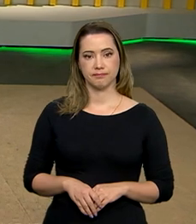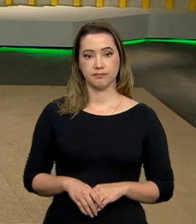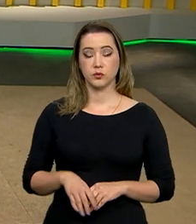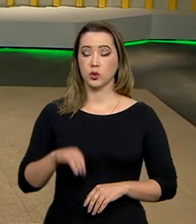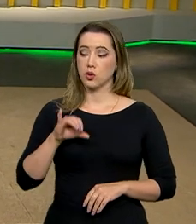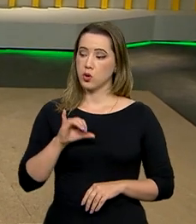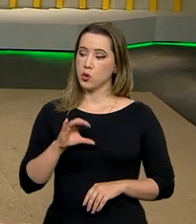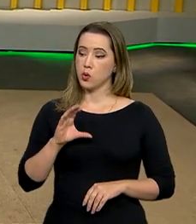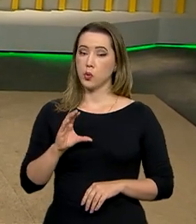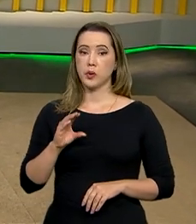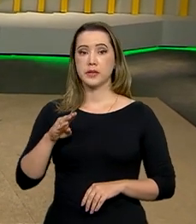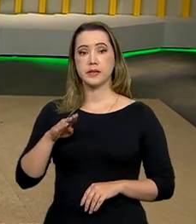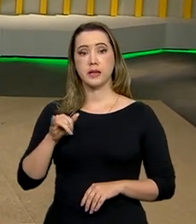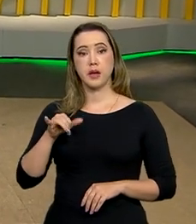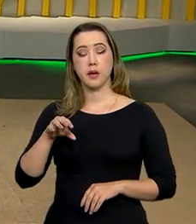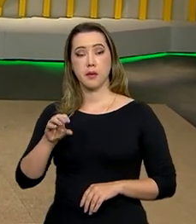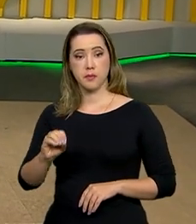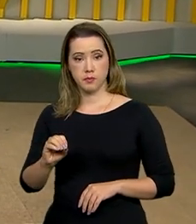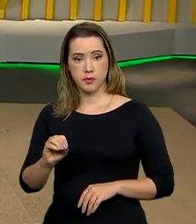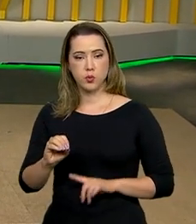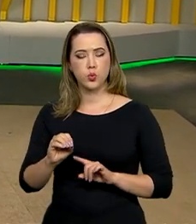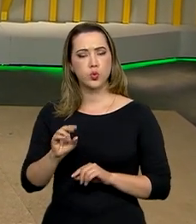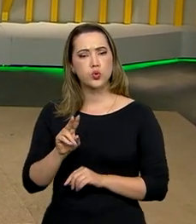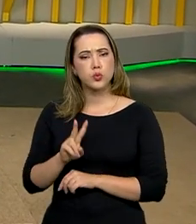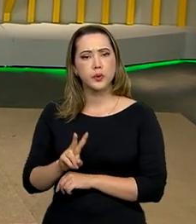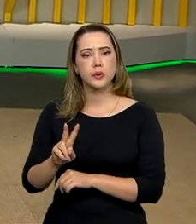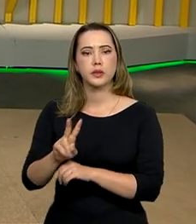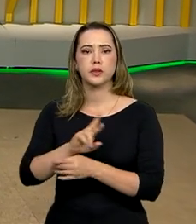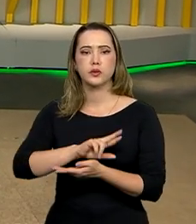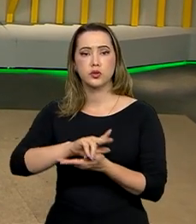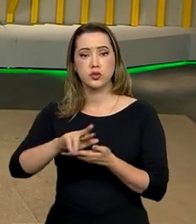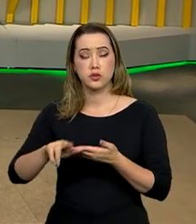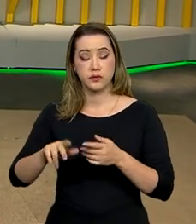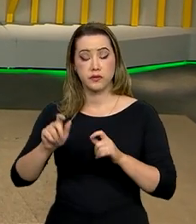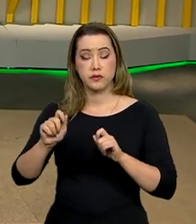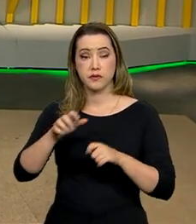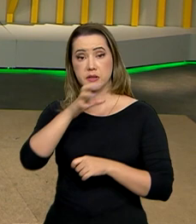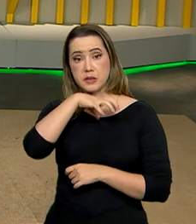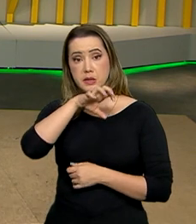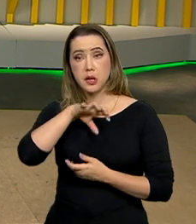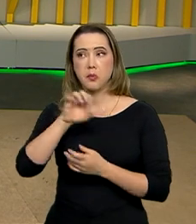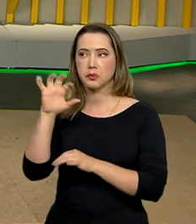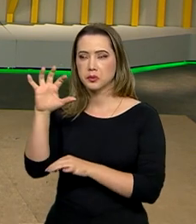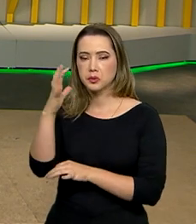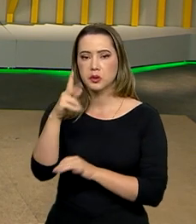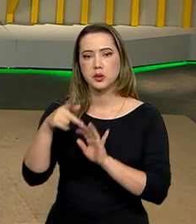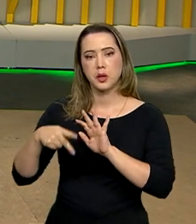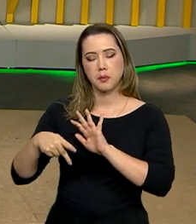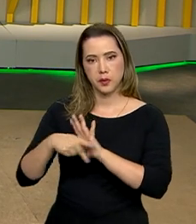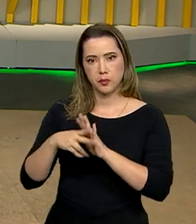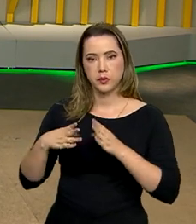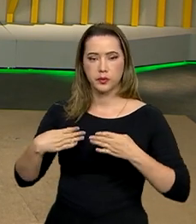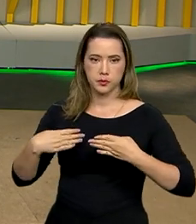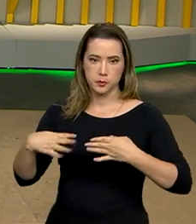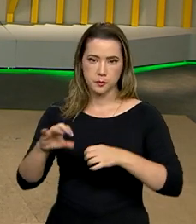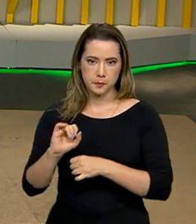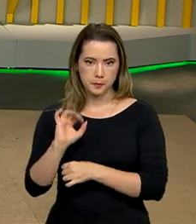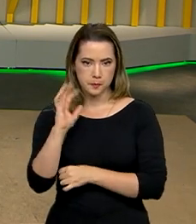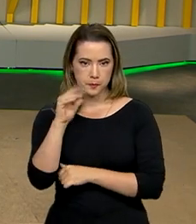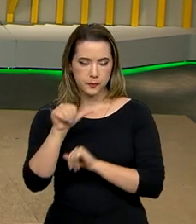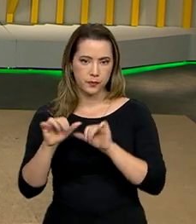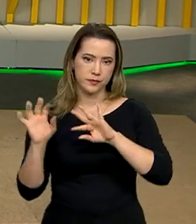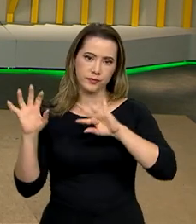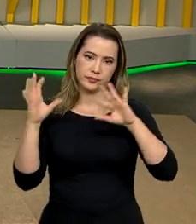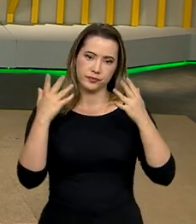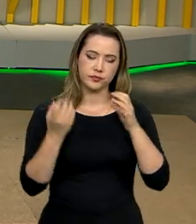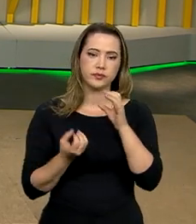O Instituto Chico Mendes de Conservação da Biodiversidade, que faz parte da estrutura do Ministério do Meio Ambiente e Mudança do